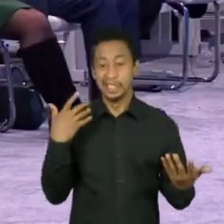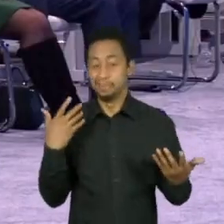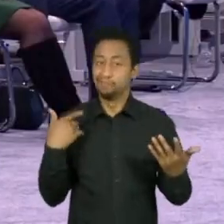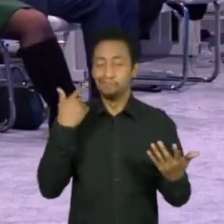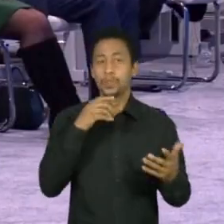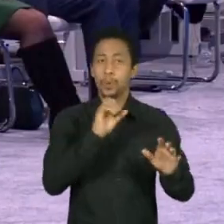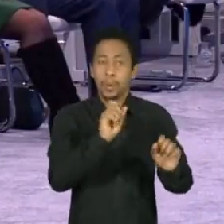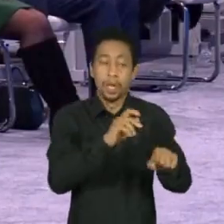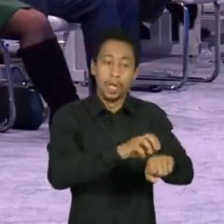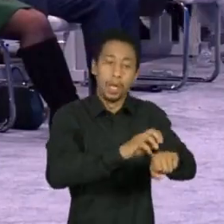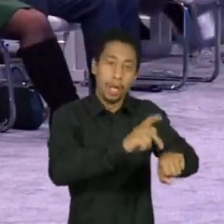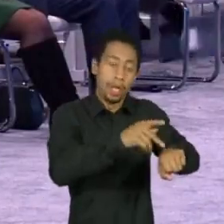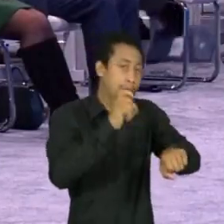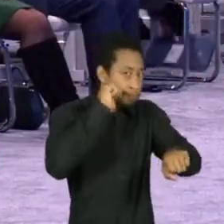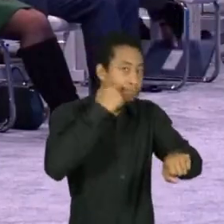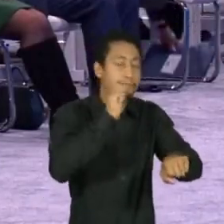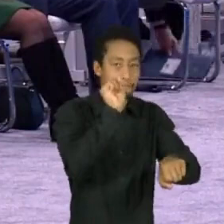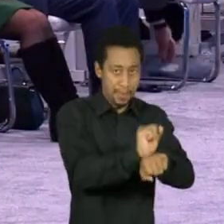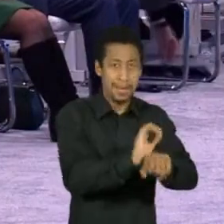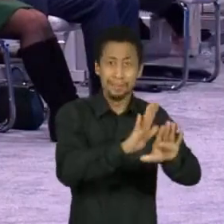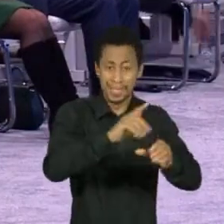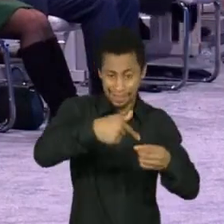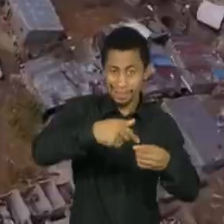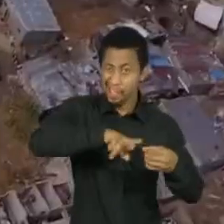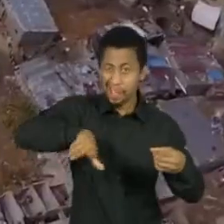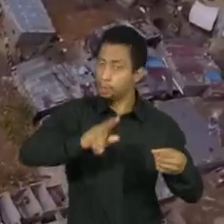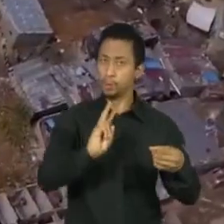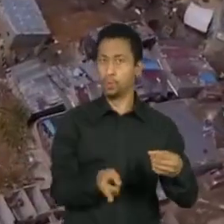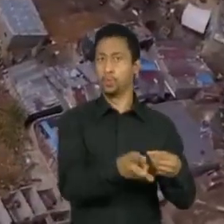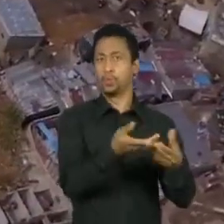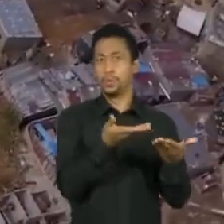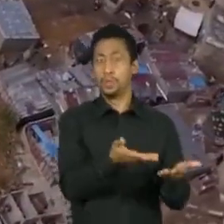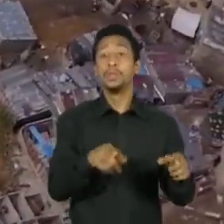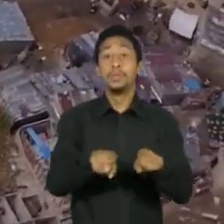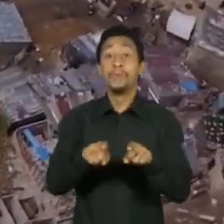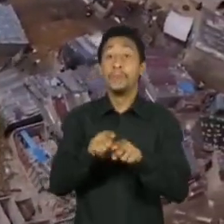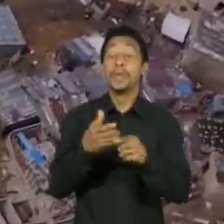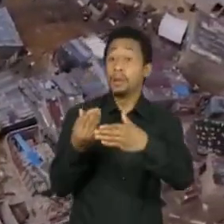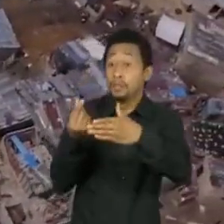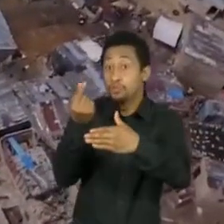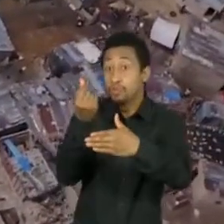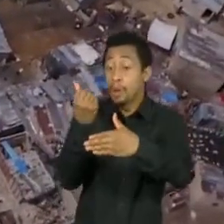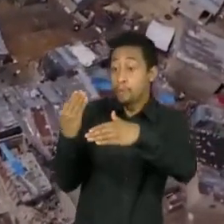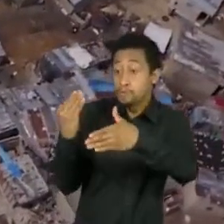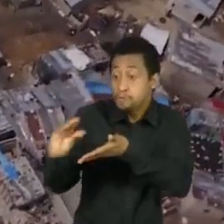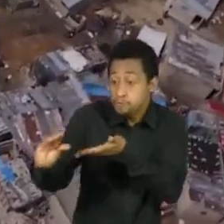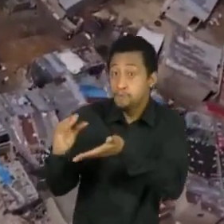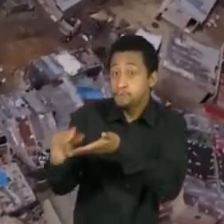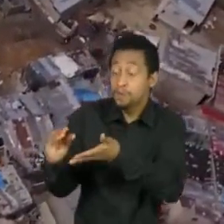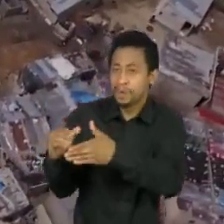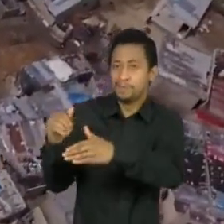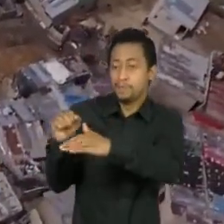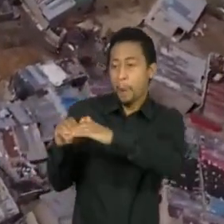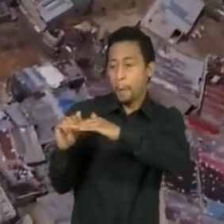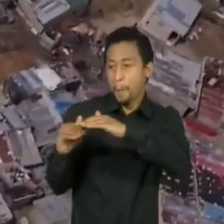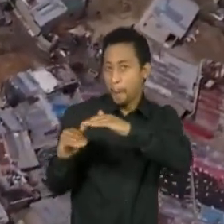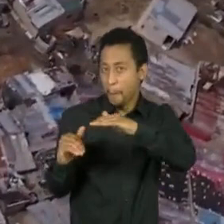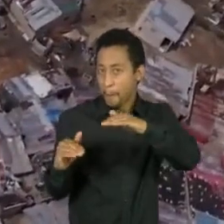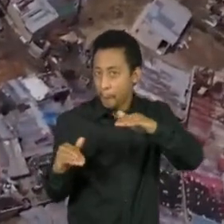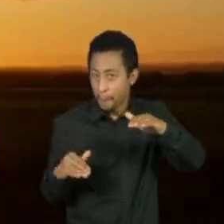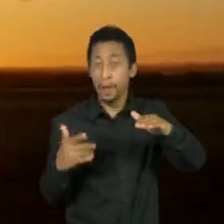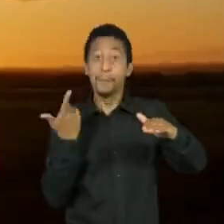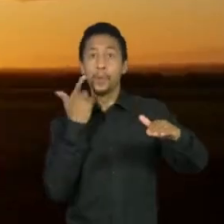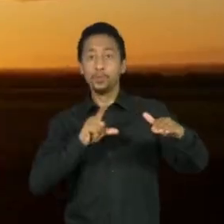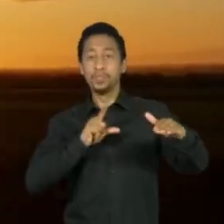estimativa era de que os países ricos depositassem um bilhão de dólares para ajudar os países pobres a investirem em